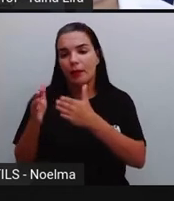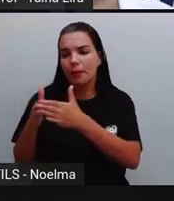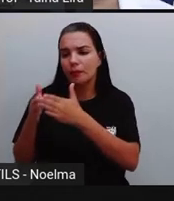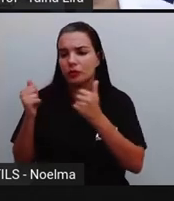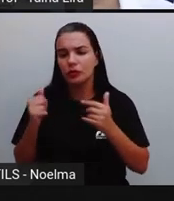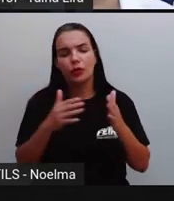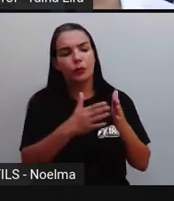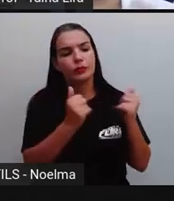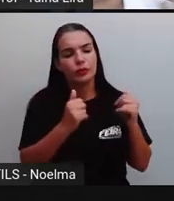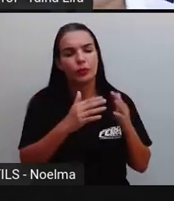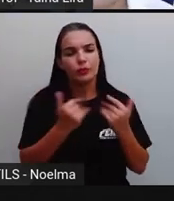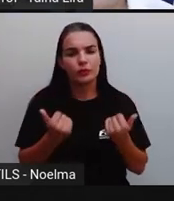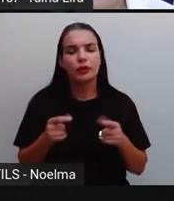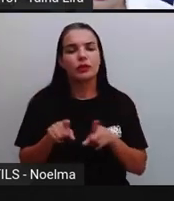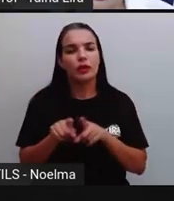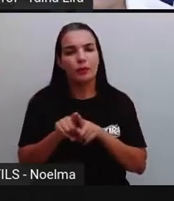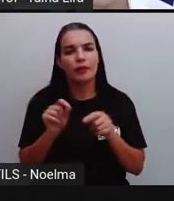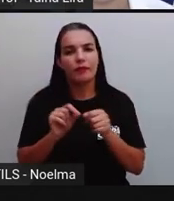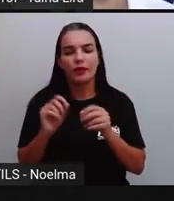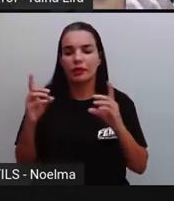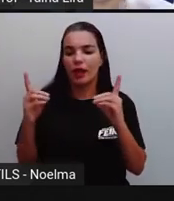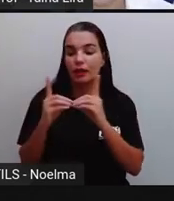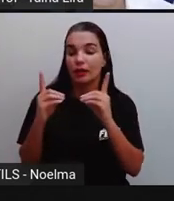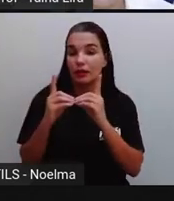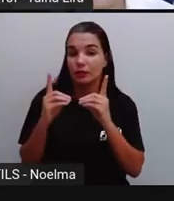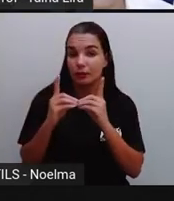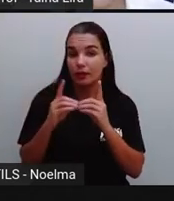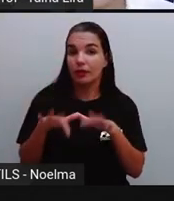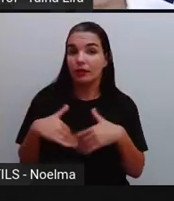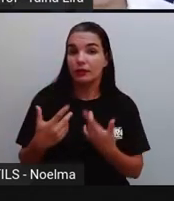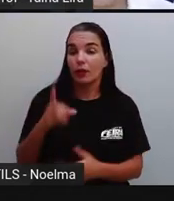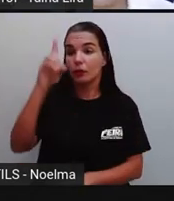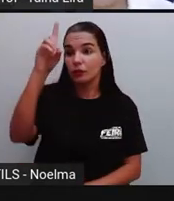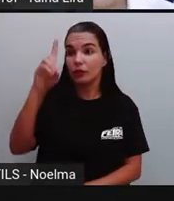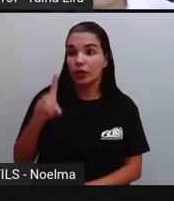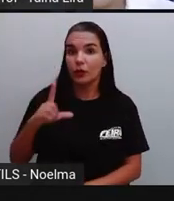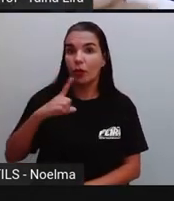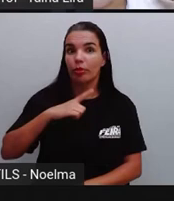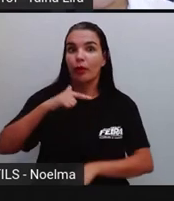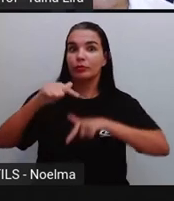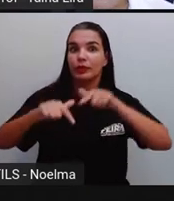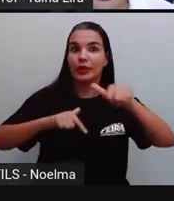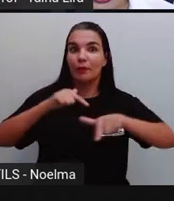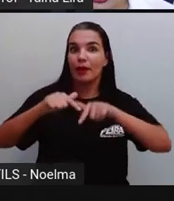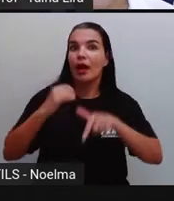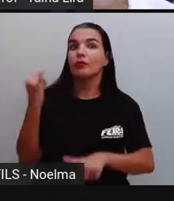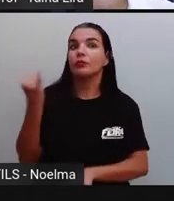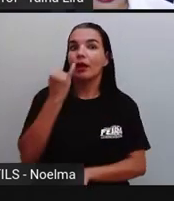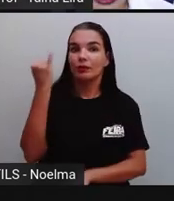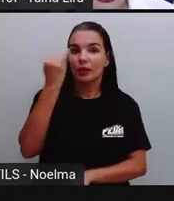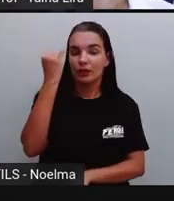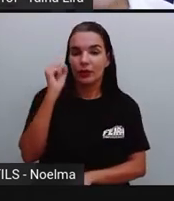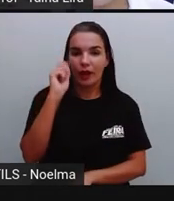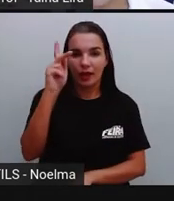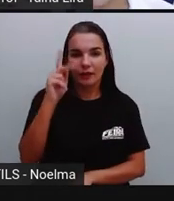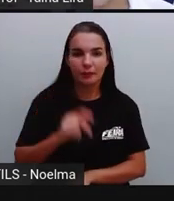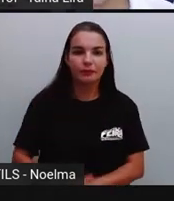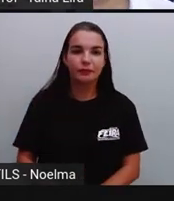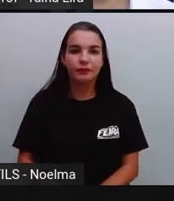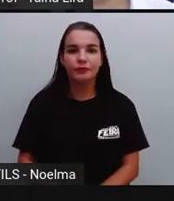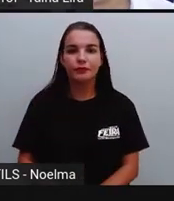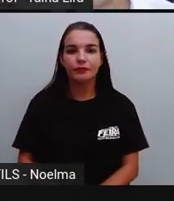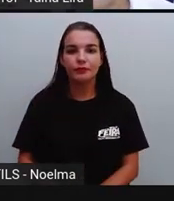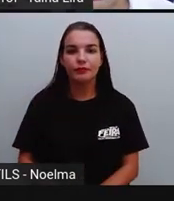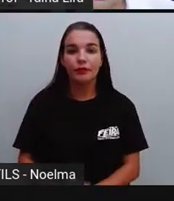pelos alunos, Ele também faz esses atendimentos. Então, o diretor, ele tem um trabalho bem importante, tá bom? Então,